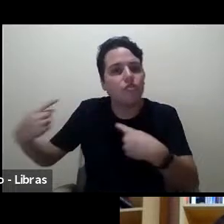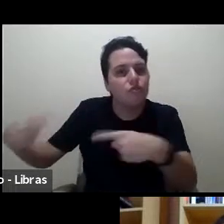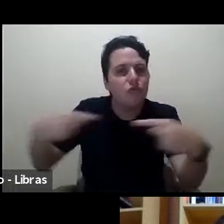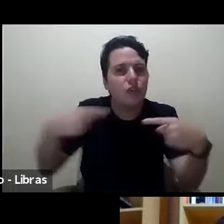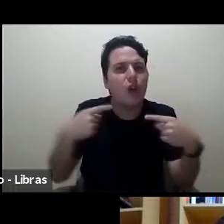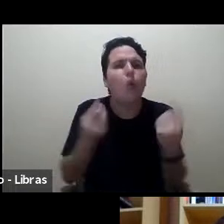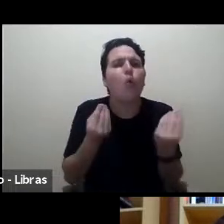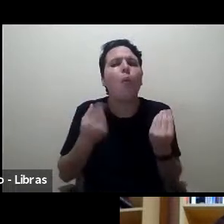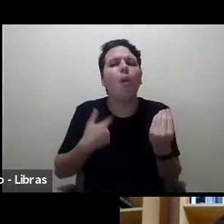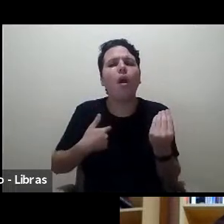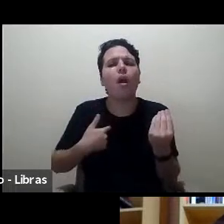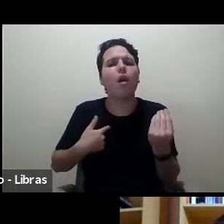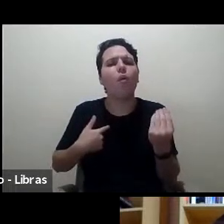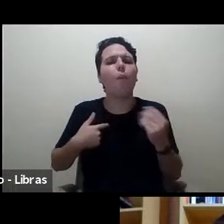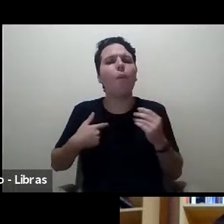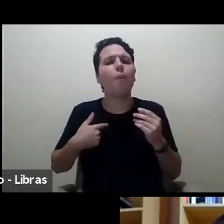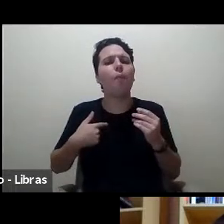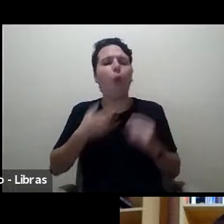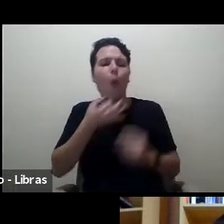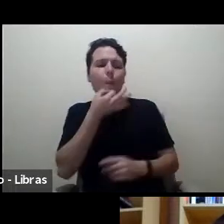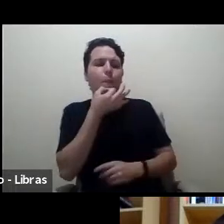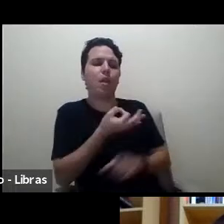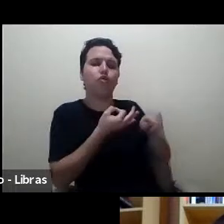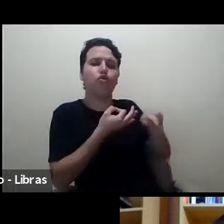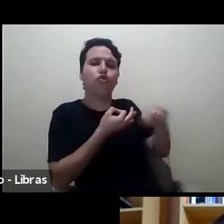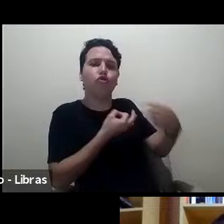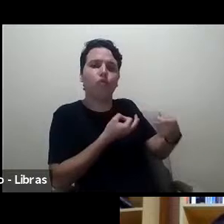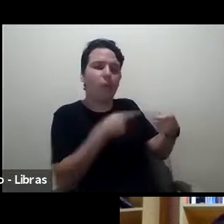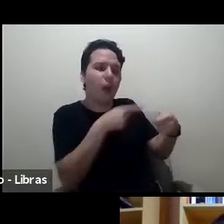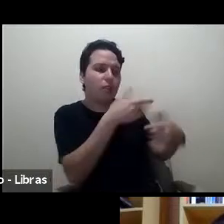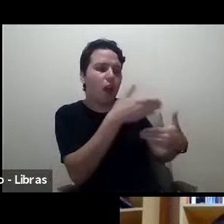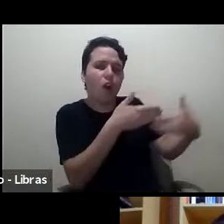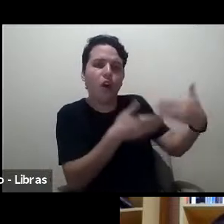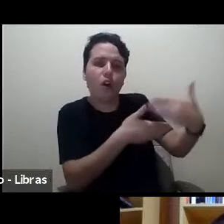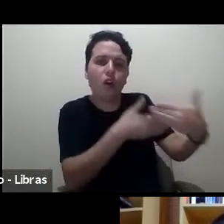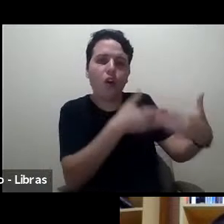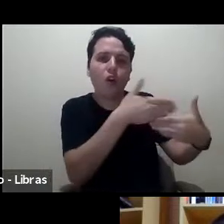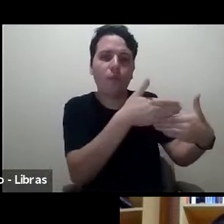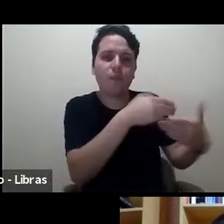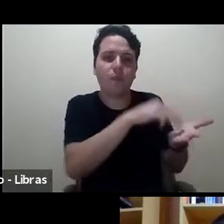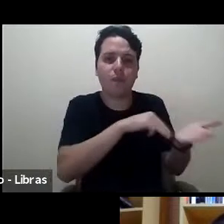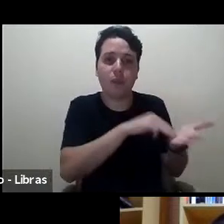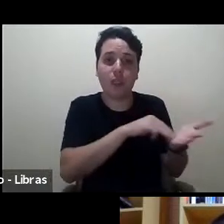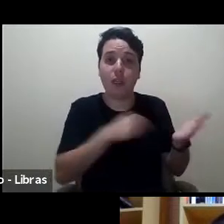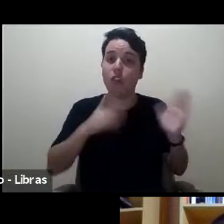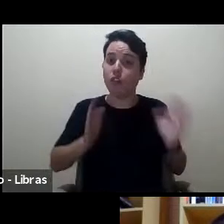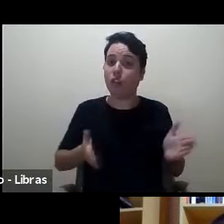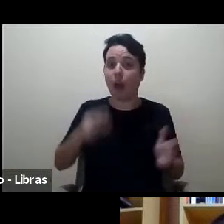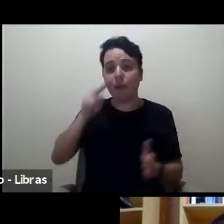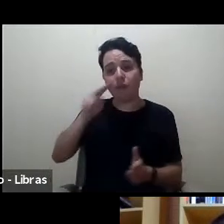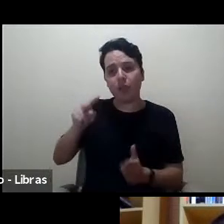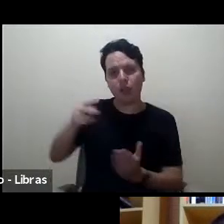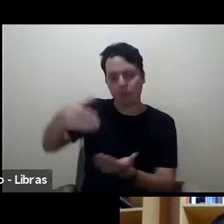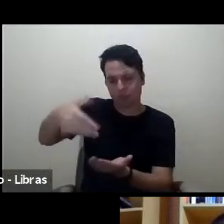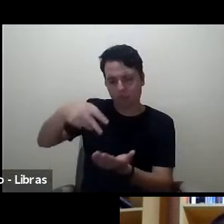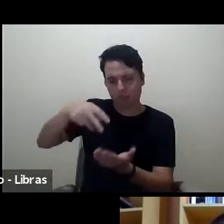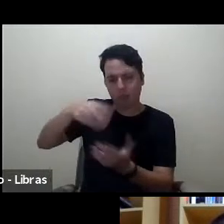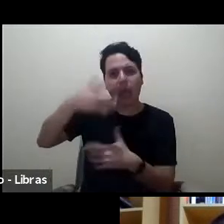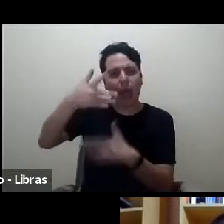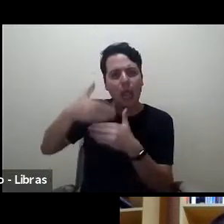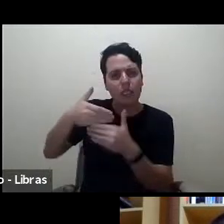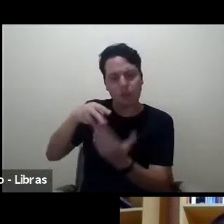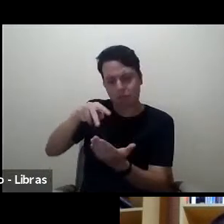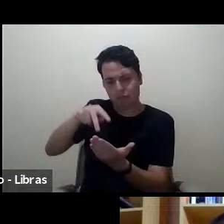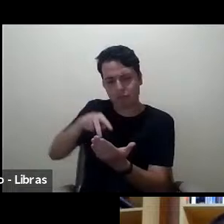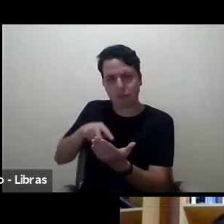argumentos, dessa construção metodológica? E eu já li excelentes resenhas de livros que, do ponto de